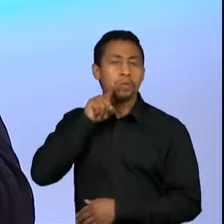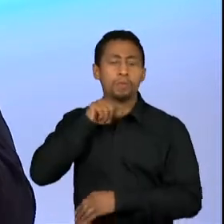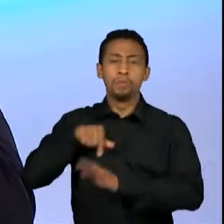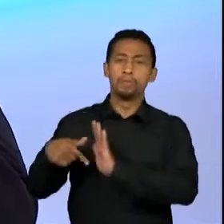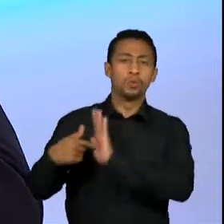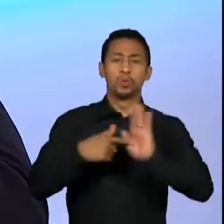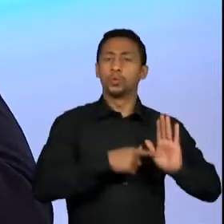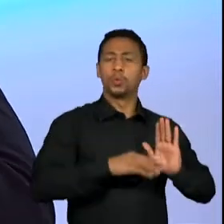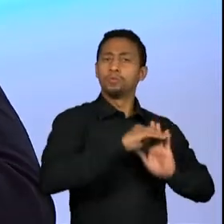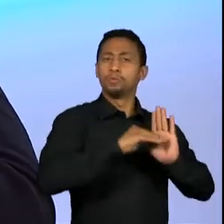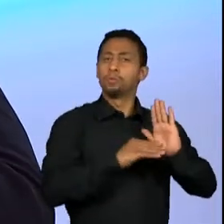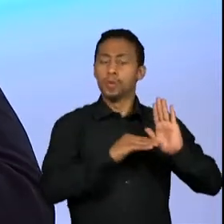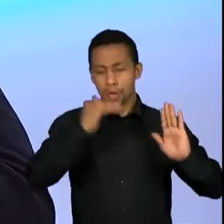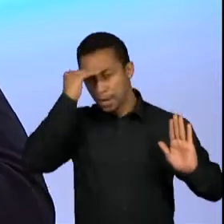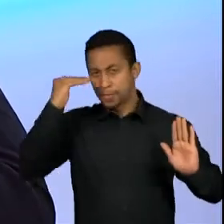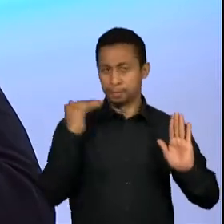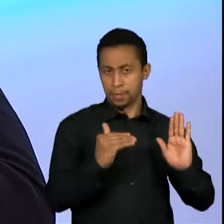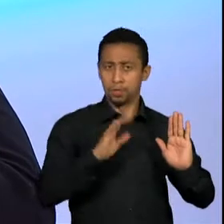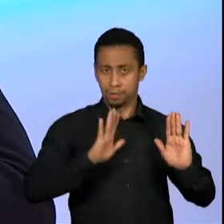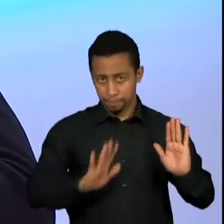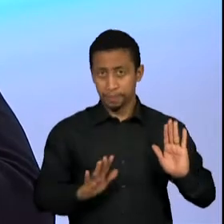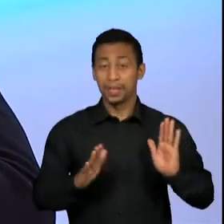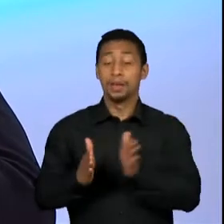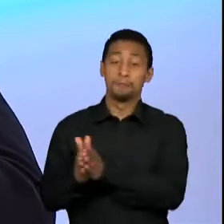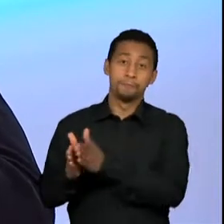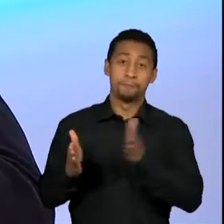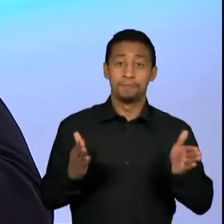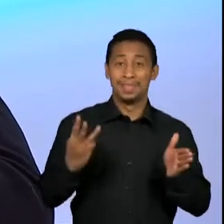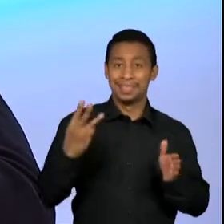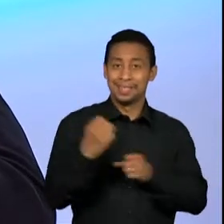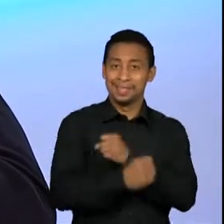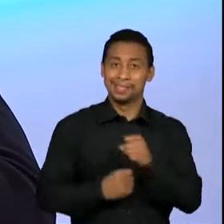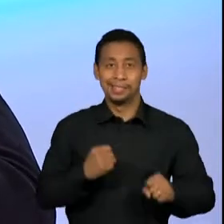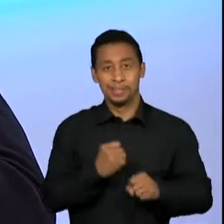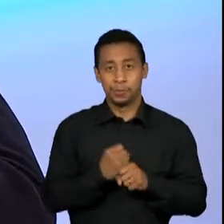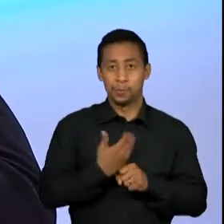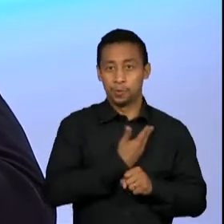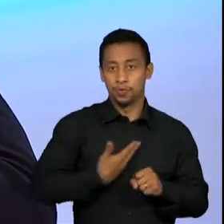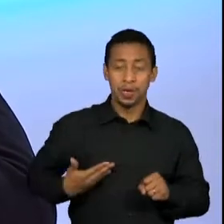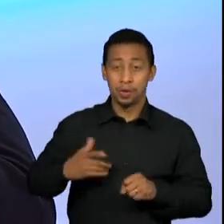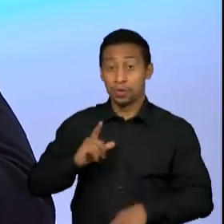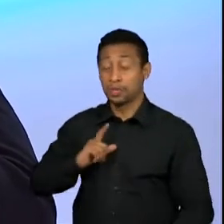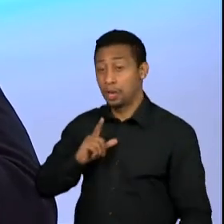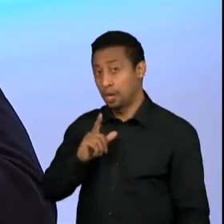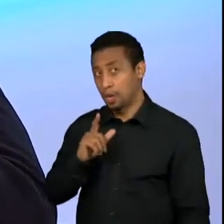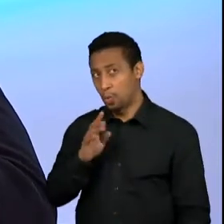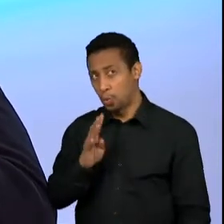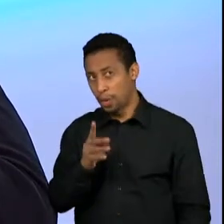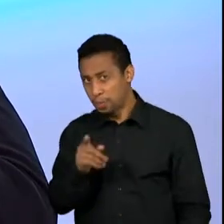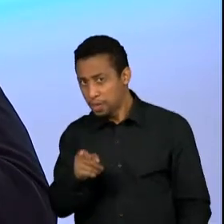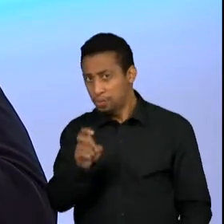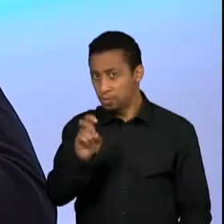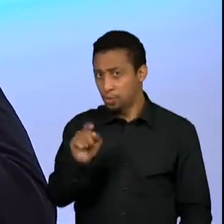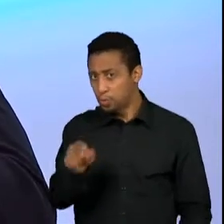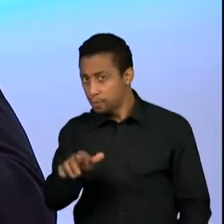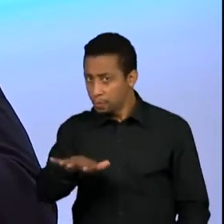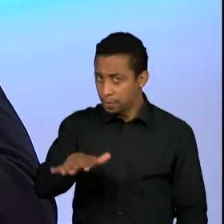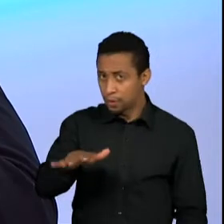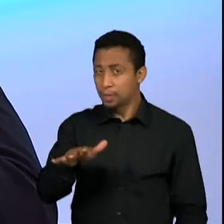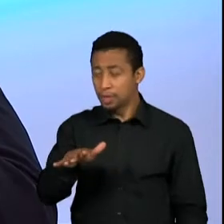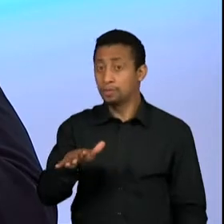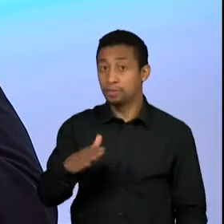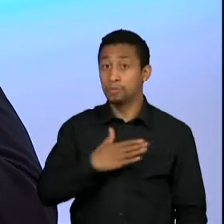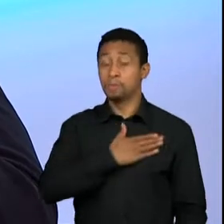Agora a gente tem três anos num governo que tem aproximadamente entre 4 e 5 mil militares em cargos de chefia em